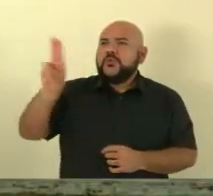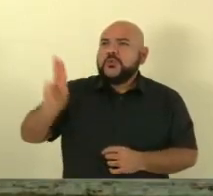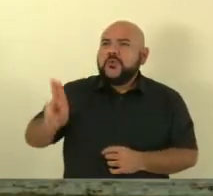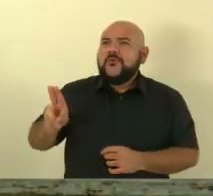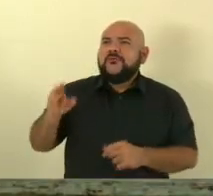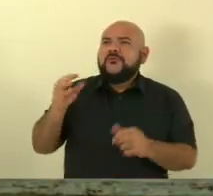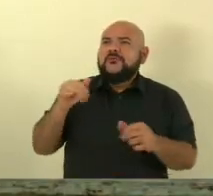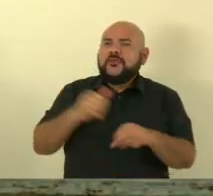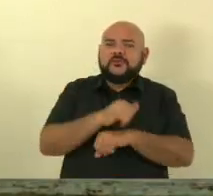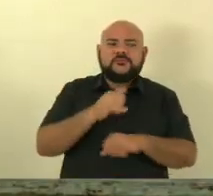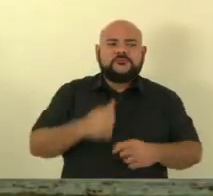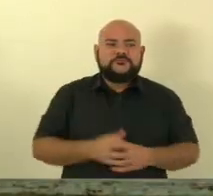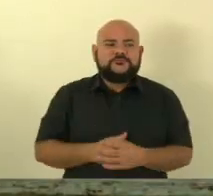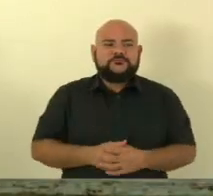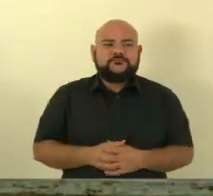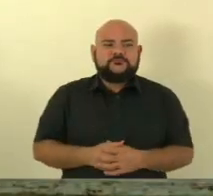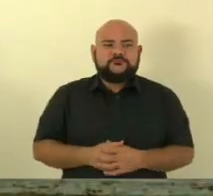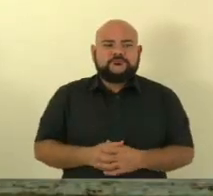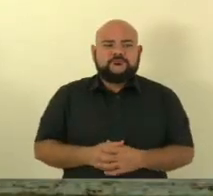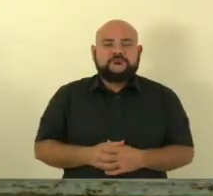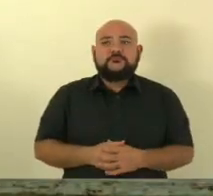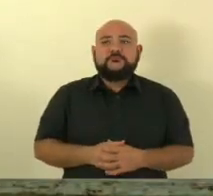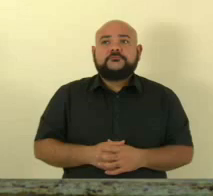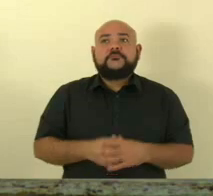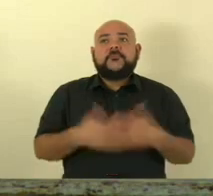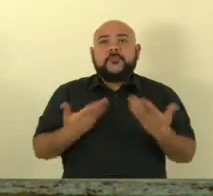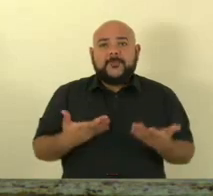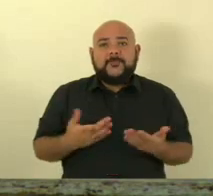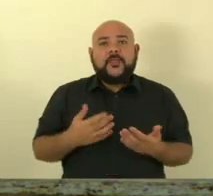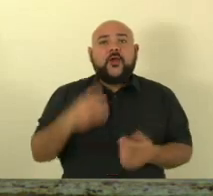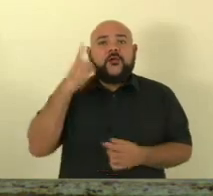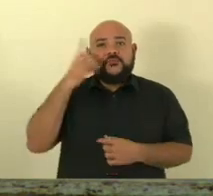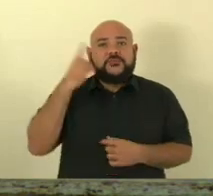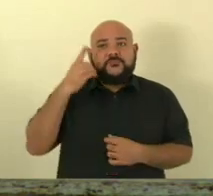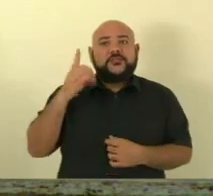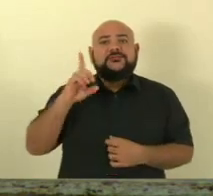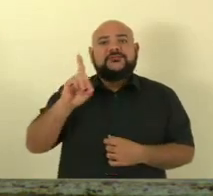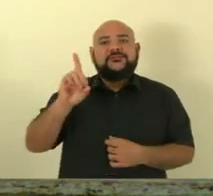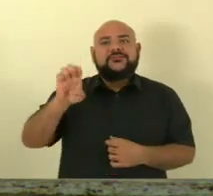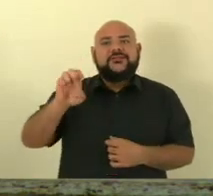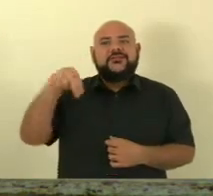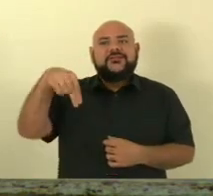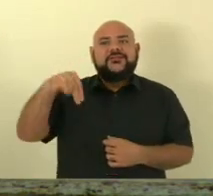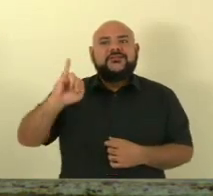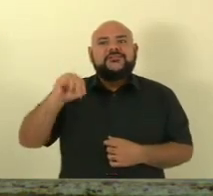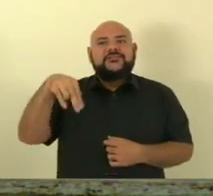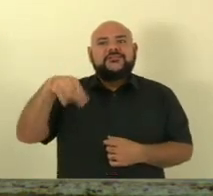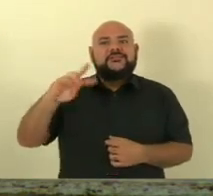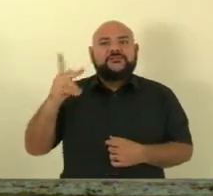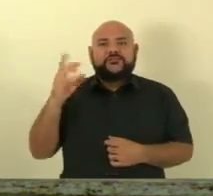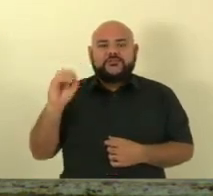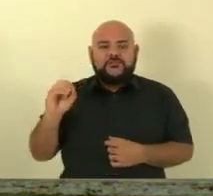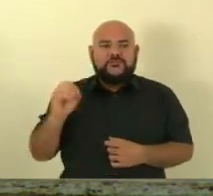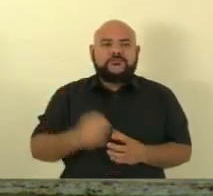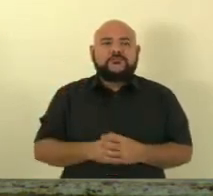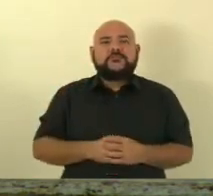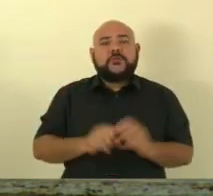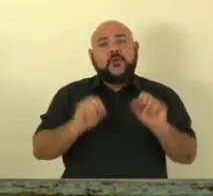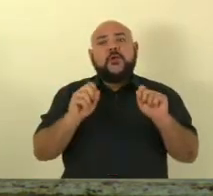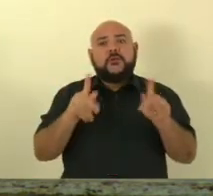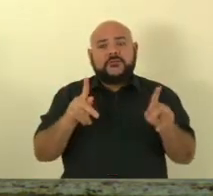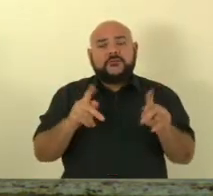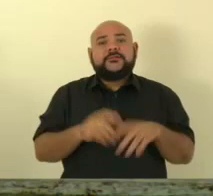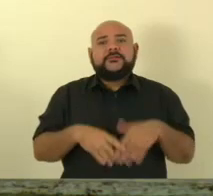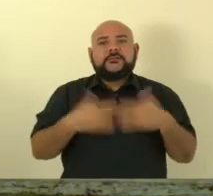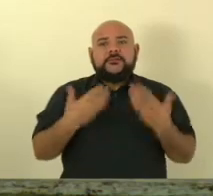Considerando que ainda o deputado Daninho encosta no prazo, então ficam sobreestadas todas as demais matérias